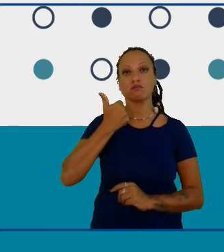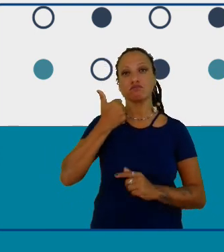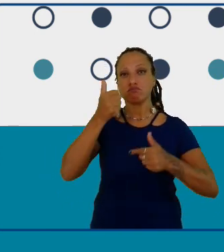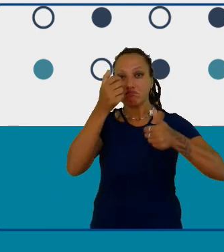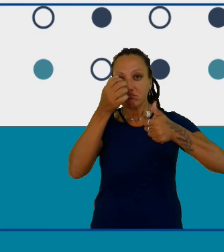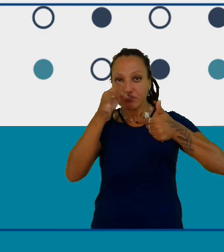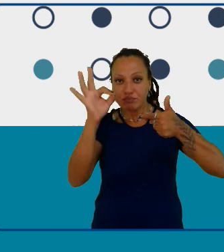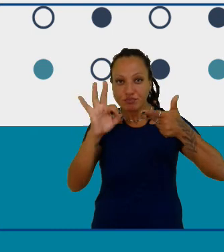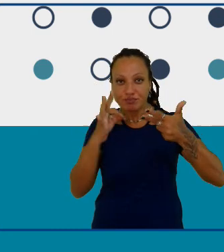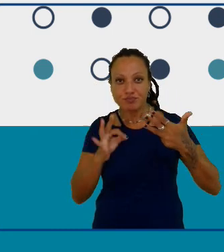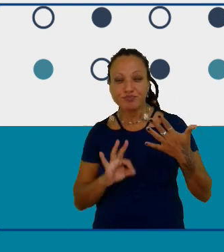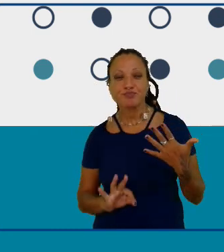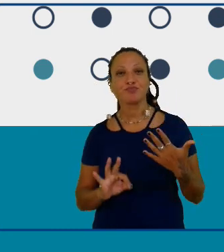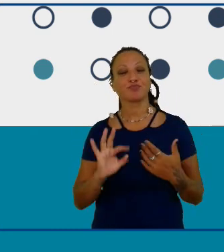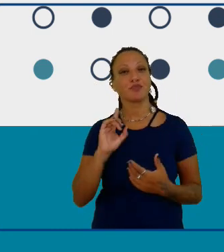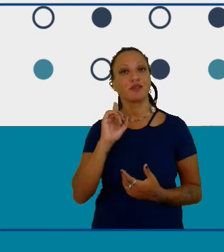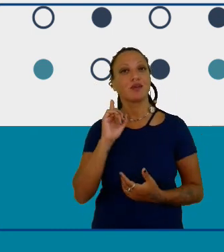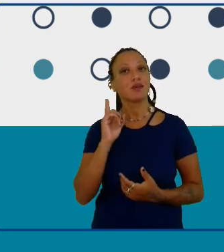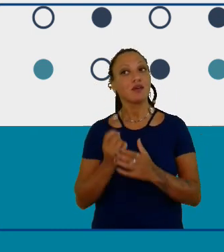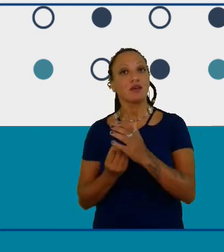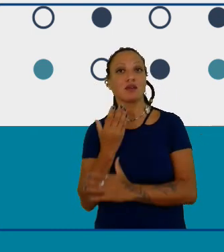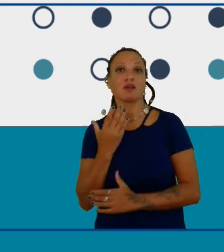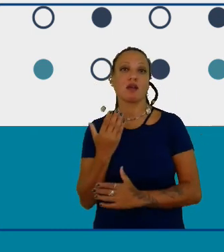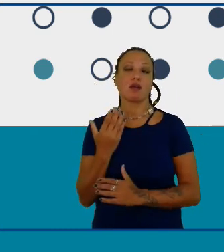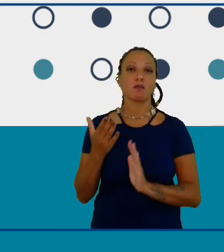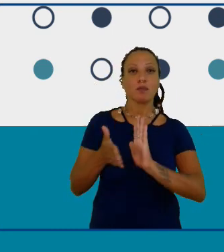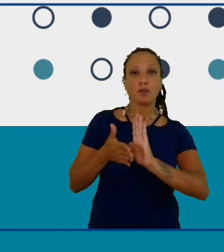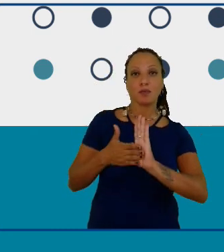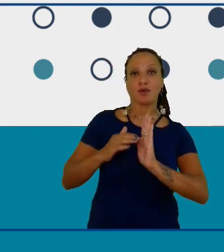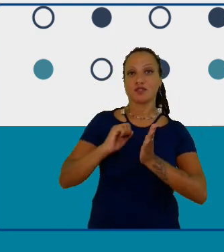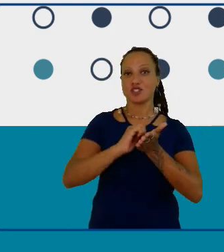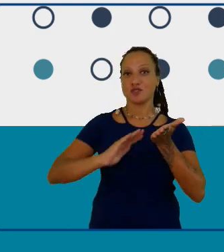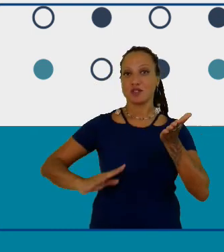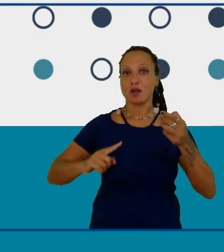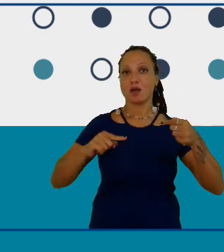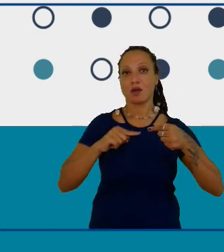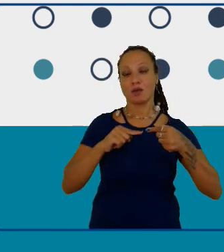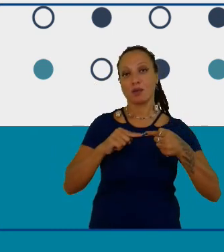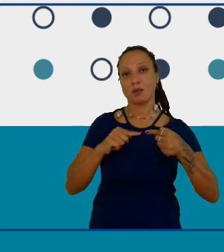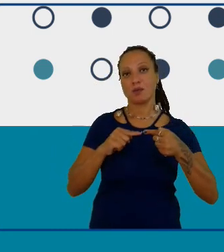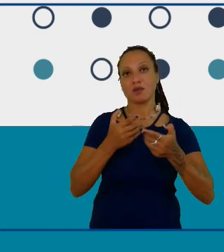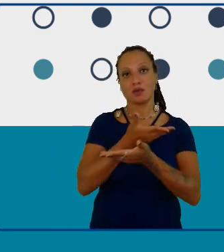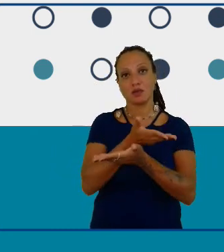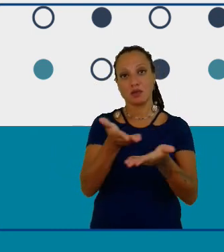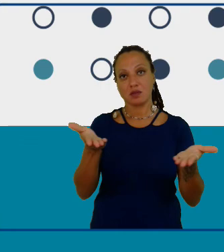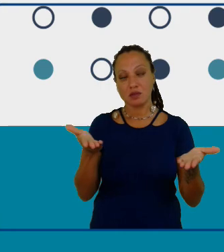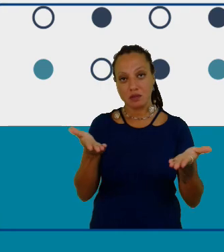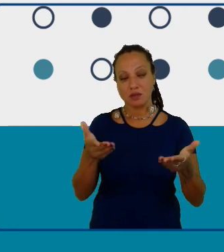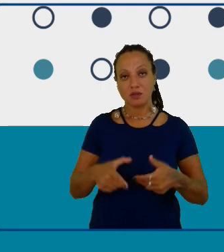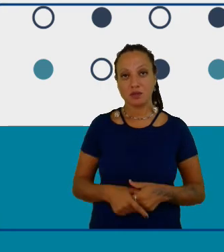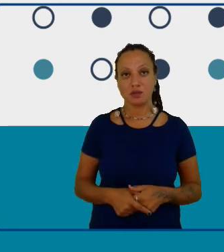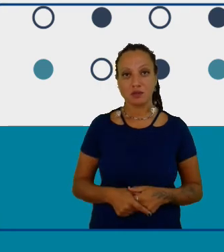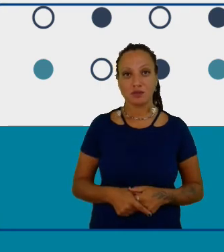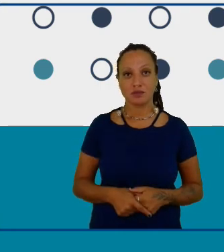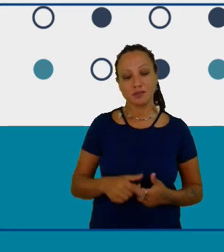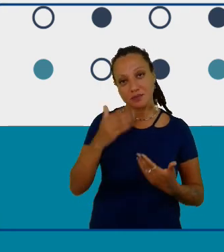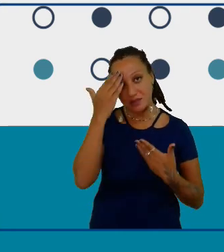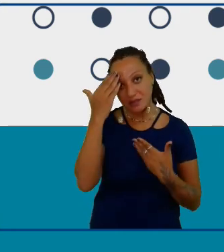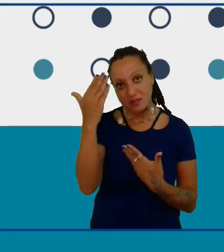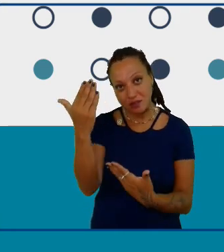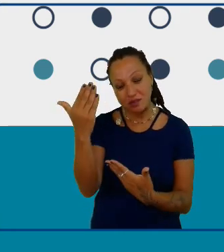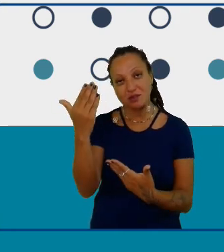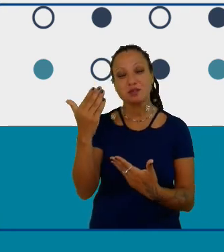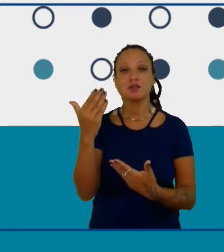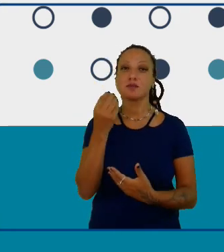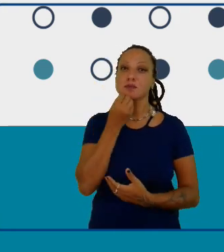desenho e propostas de atividades que façam mais sentido pra quem nos acompanha muito obrigada boa